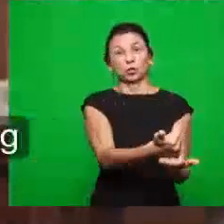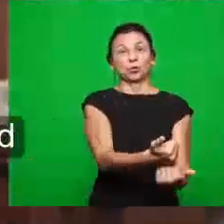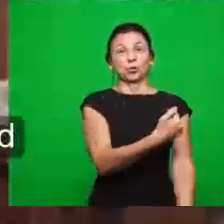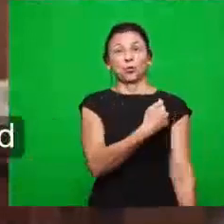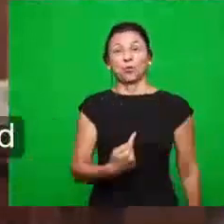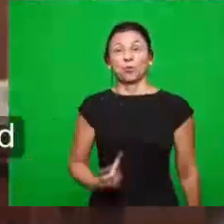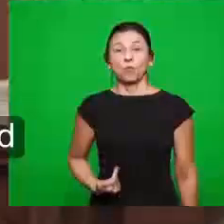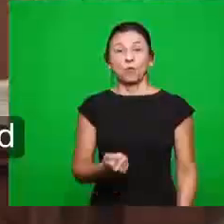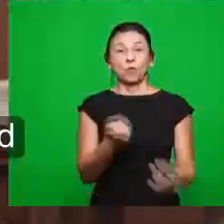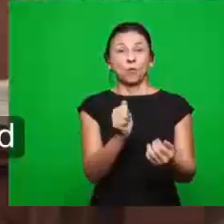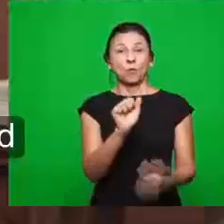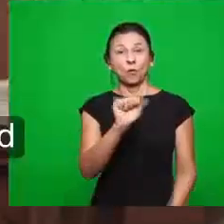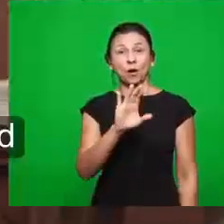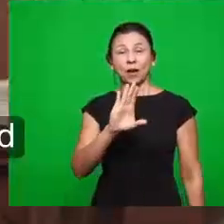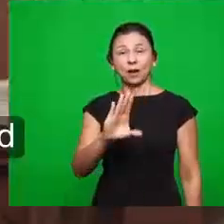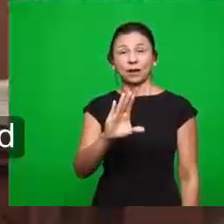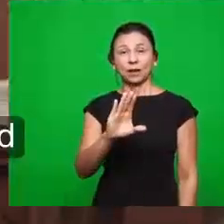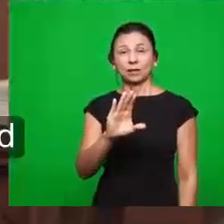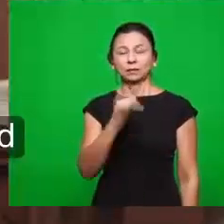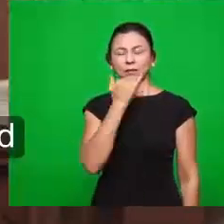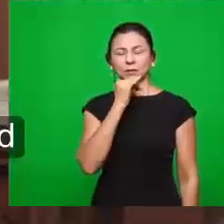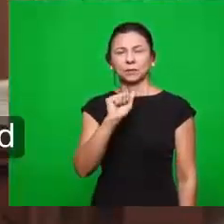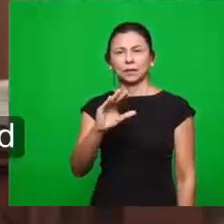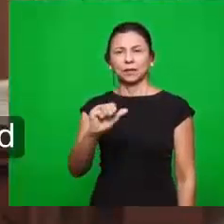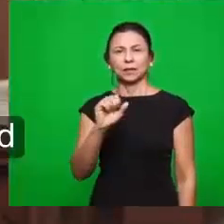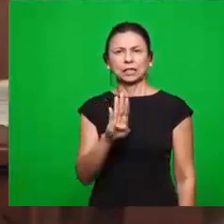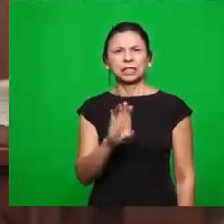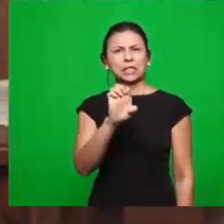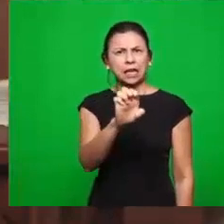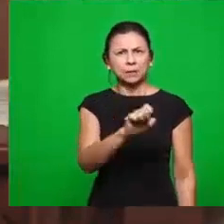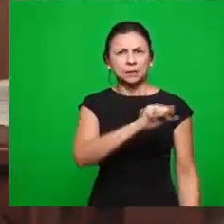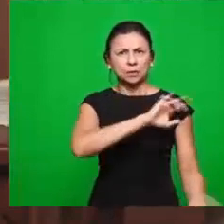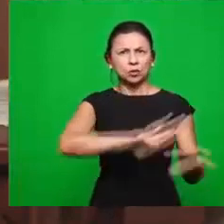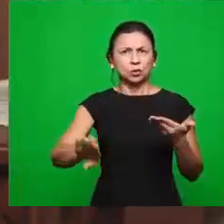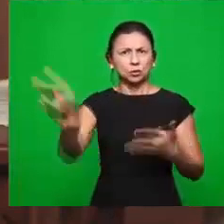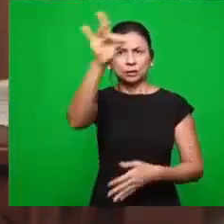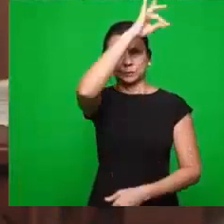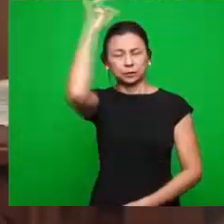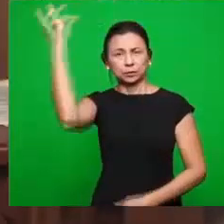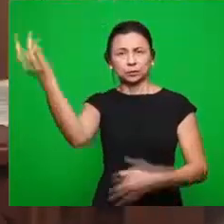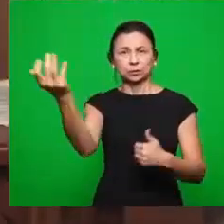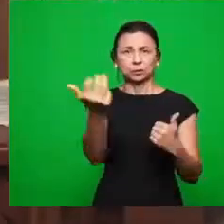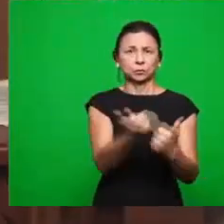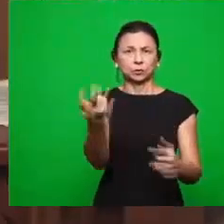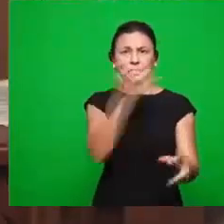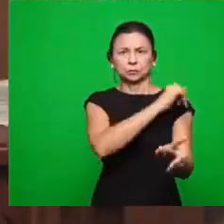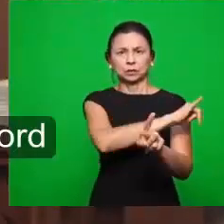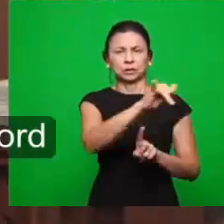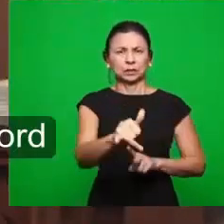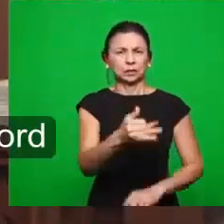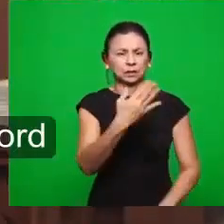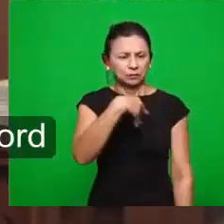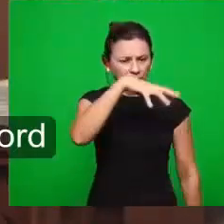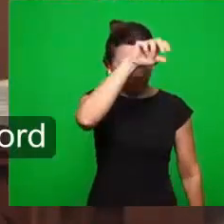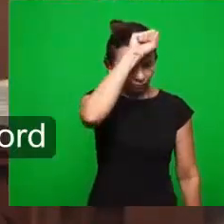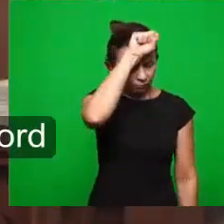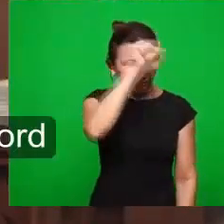a bênção do Espírito Santo, do Deus Todo-Poderoso, e colocou os seus profetas, seus adivinhos, seus